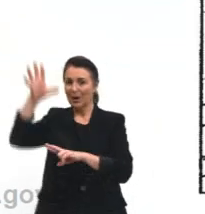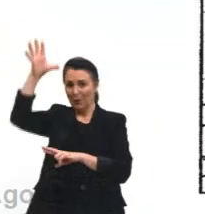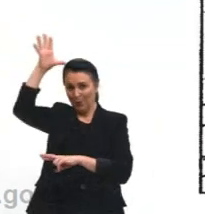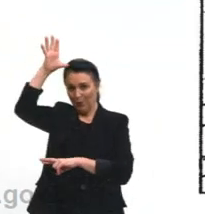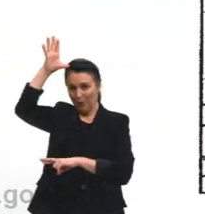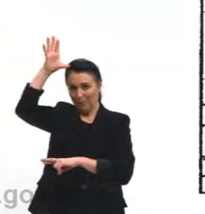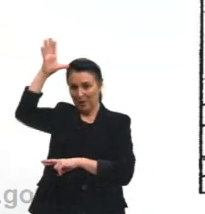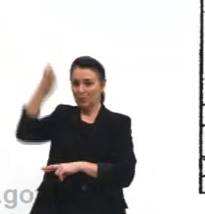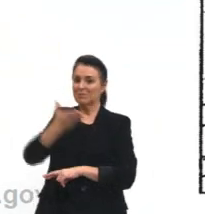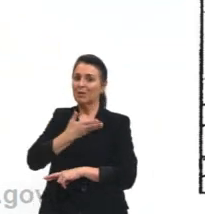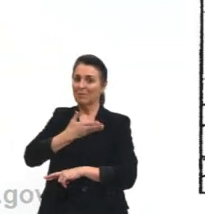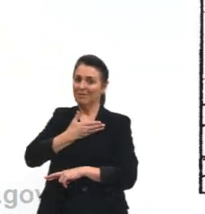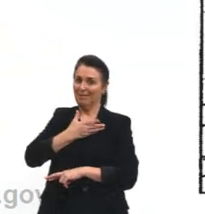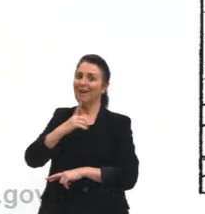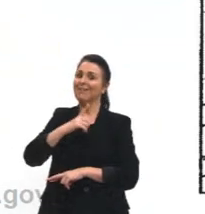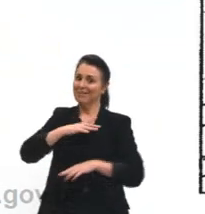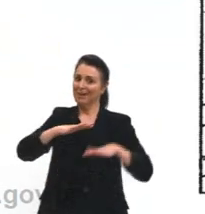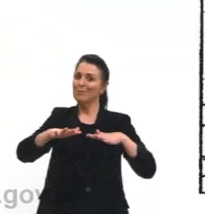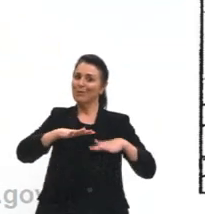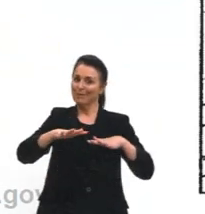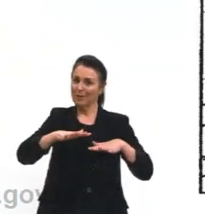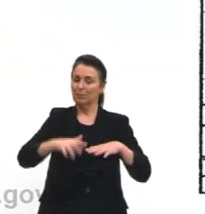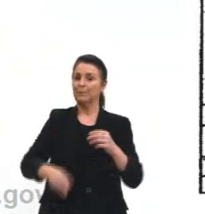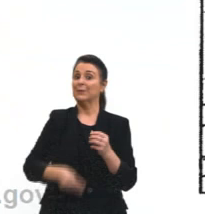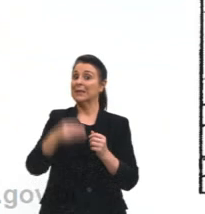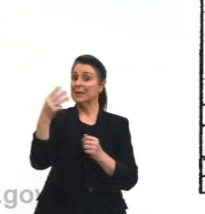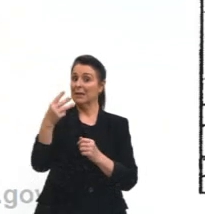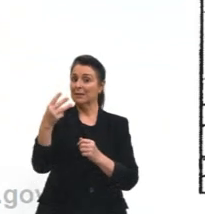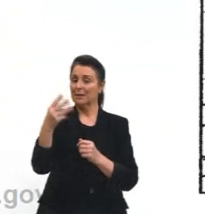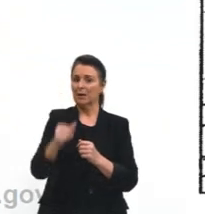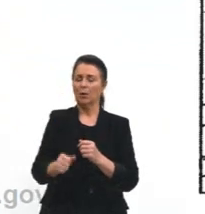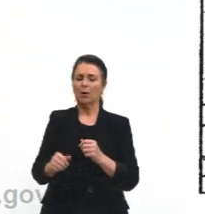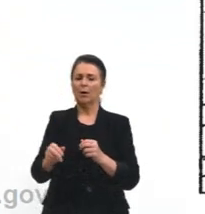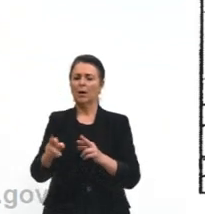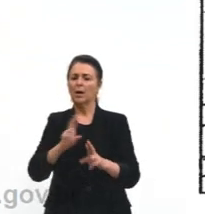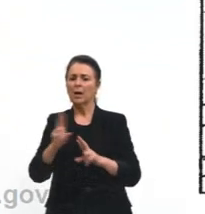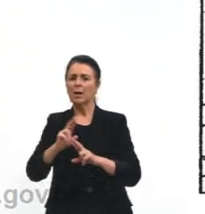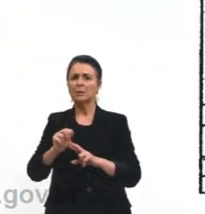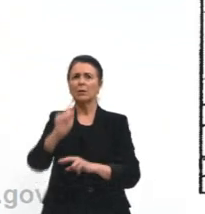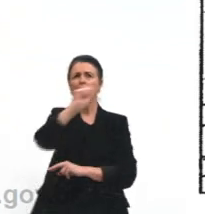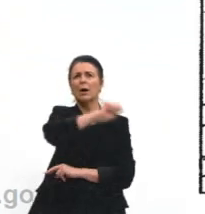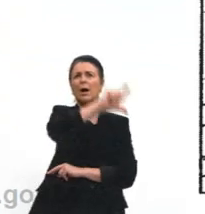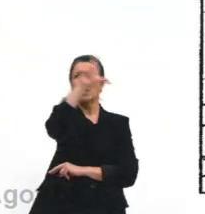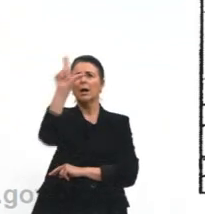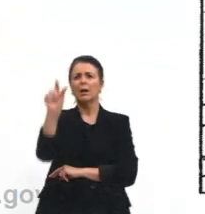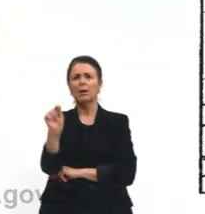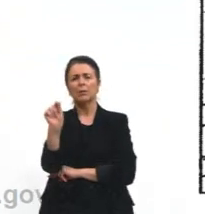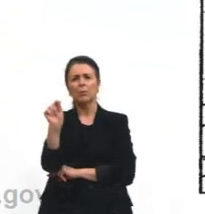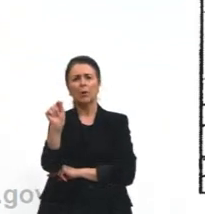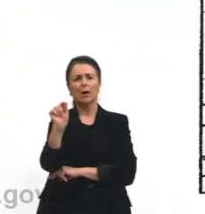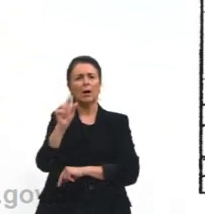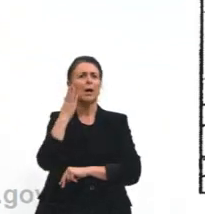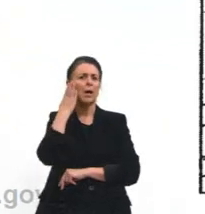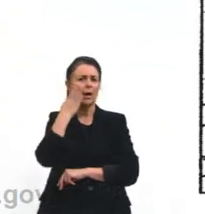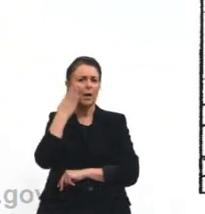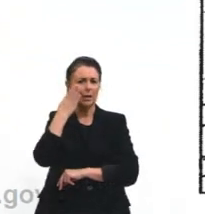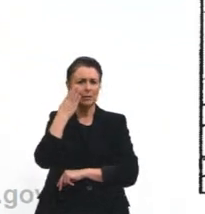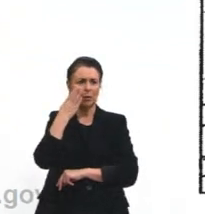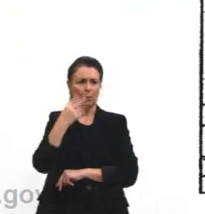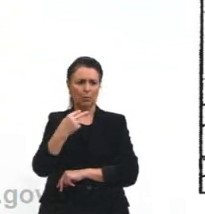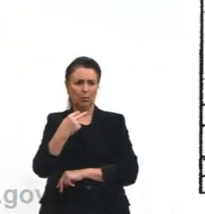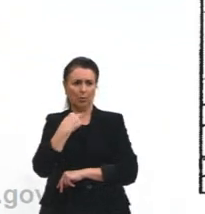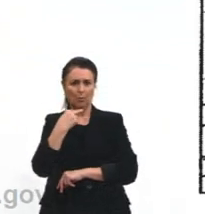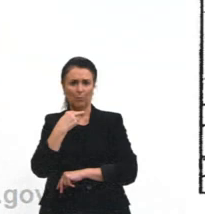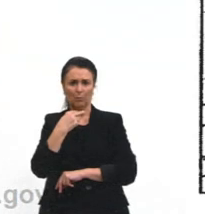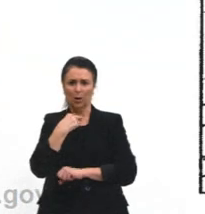sim, essa opção está correta. A terceira, em relação à lua, Cascão não pode estar em repouso.